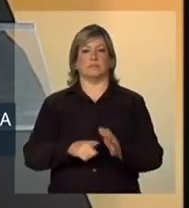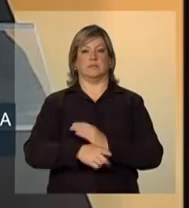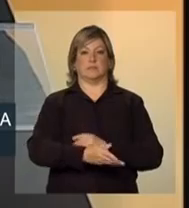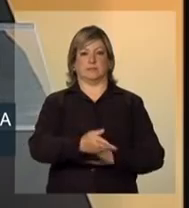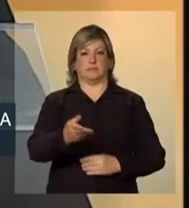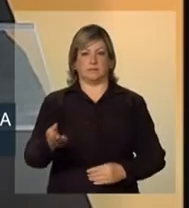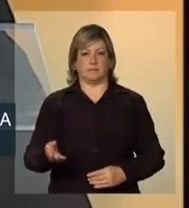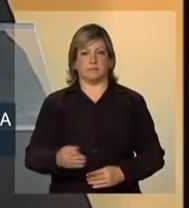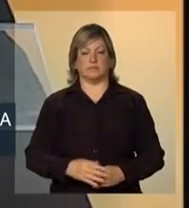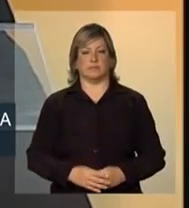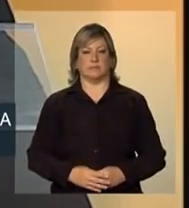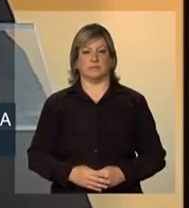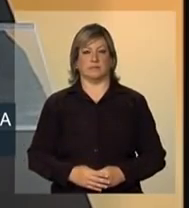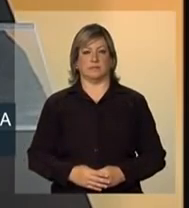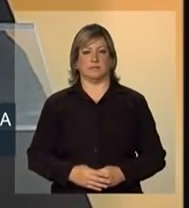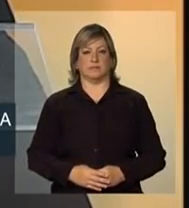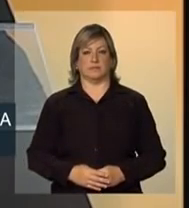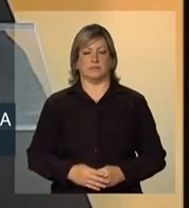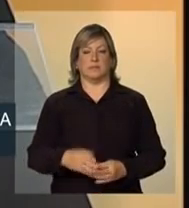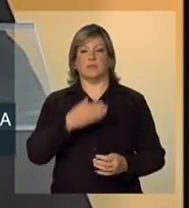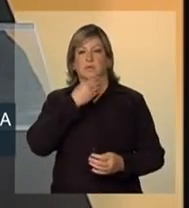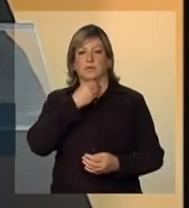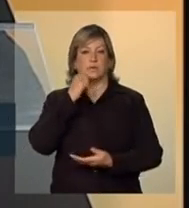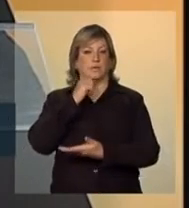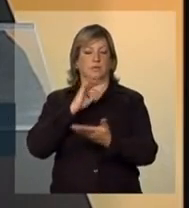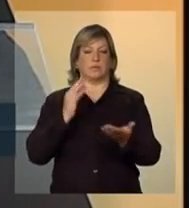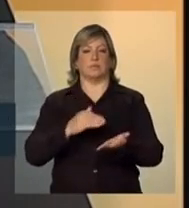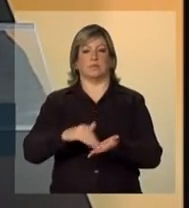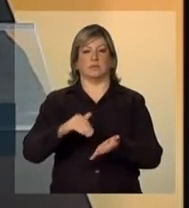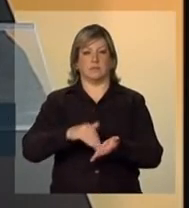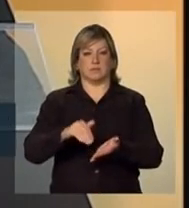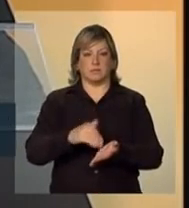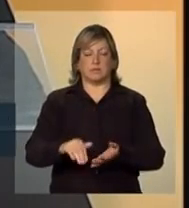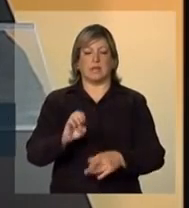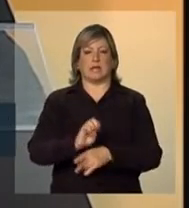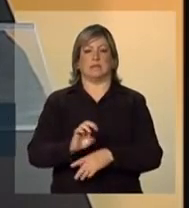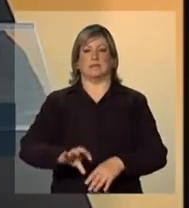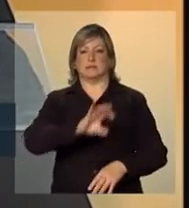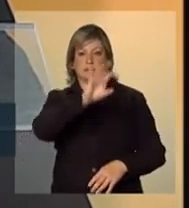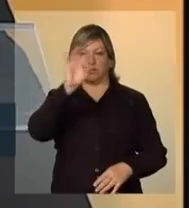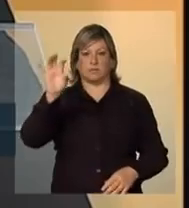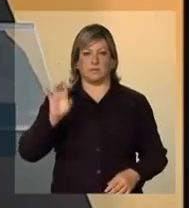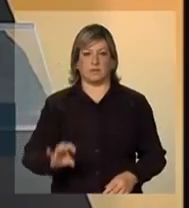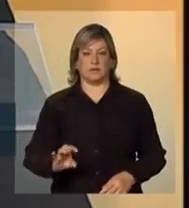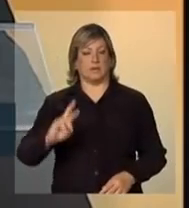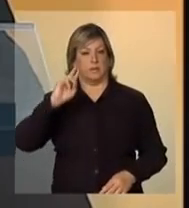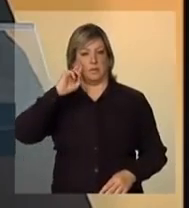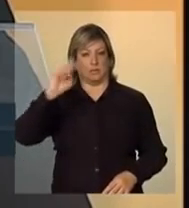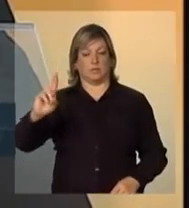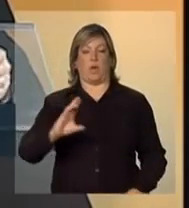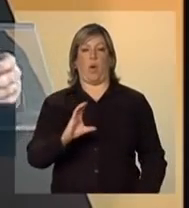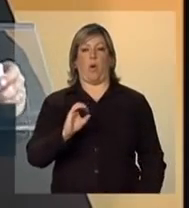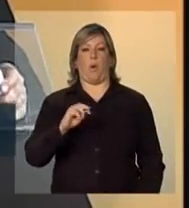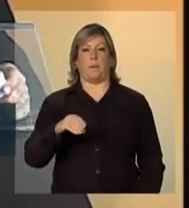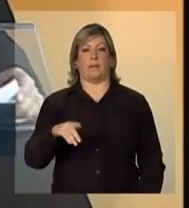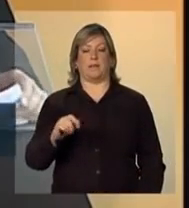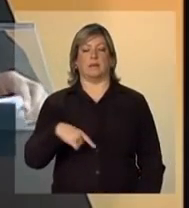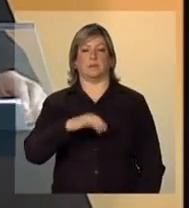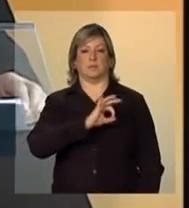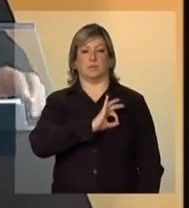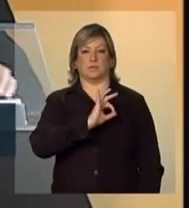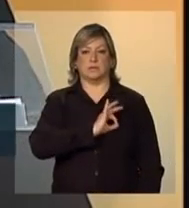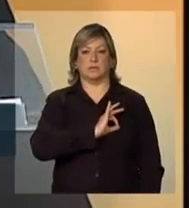secretários estaduais, comandantes de polícia,